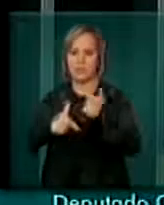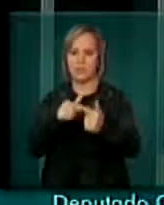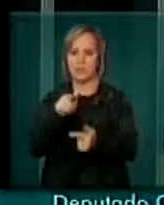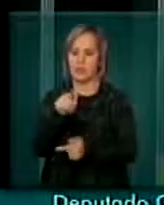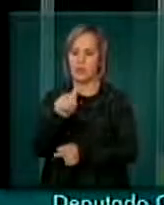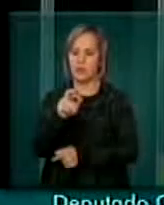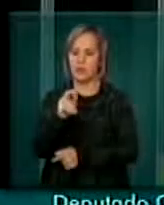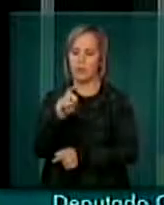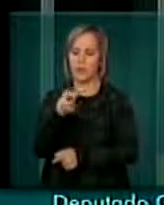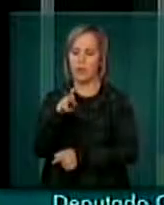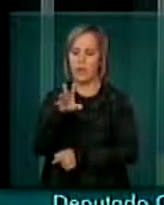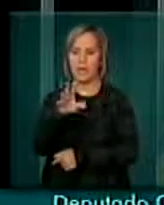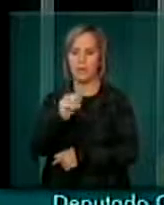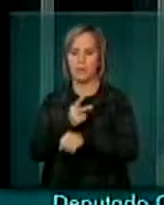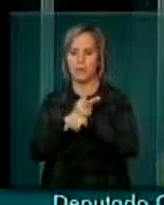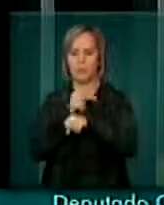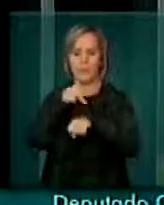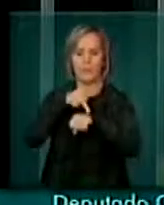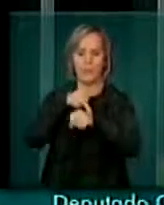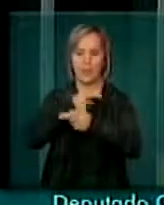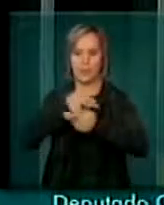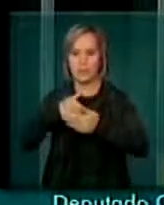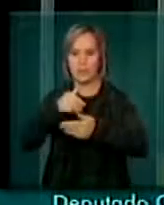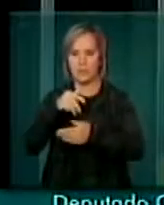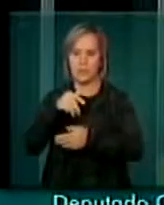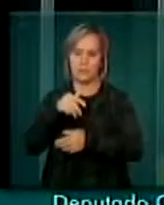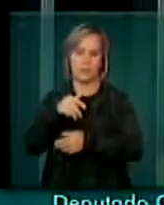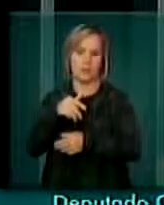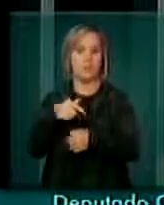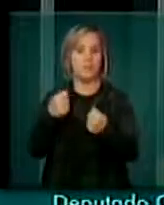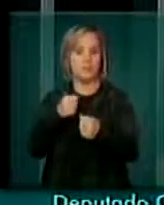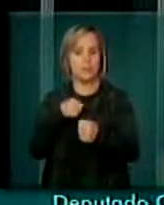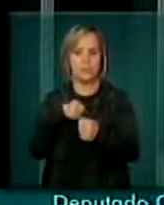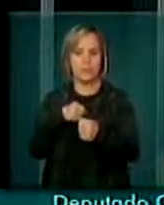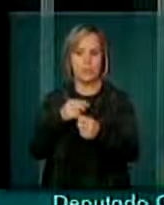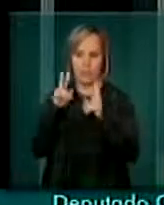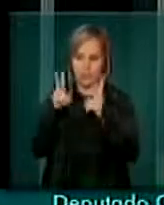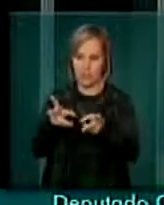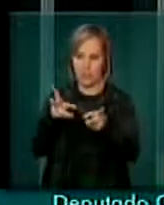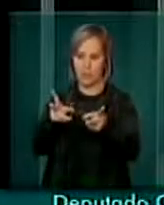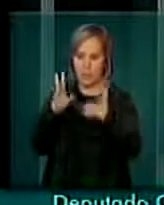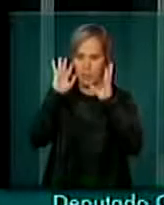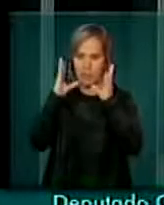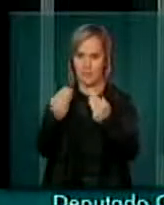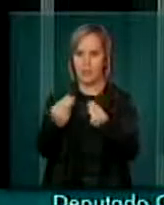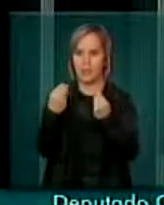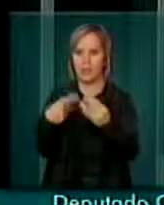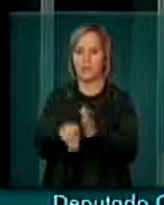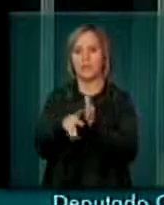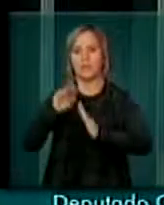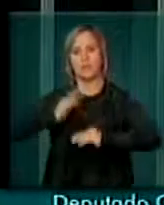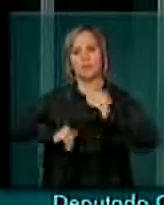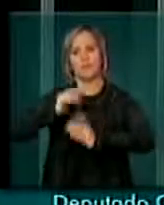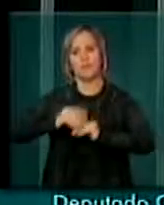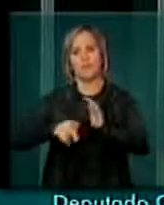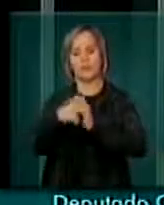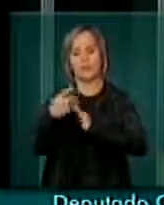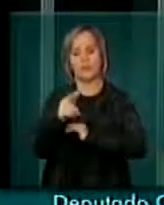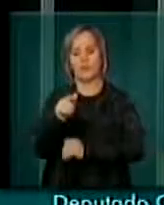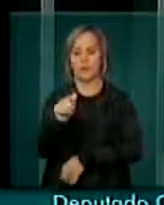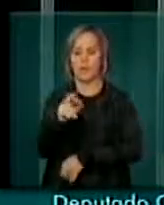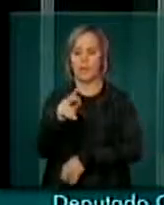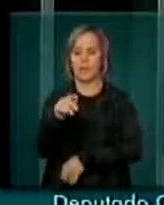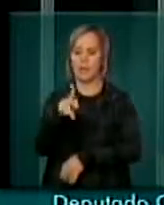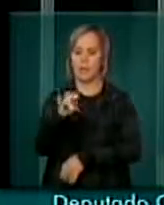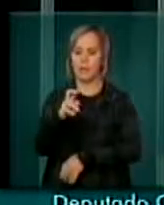em todo o país, de forma manual, que precisa ter o reconhecimento da sua atividade, que já foi feito, obviamente, através do Estatuto do Garimpeiro, mas